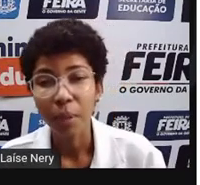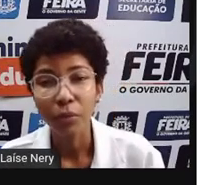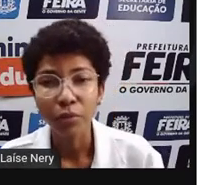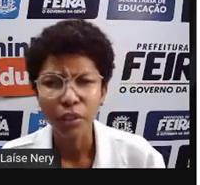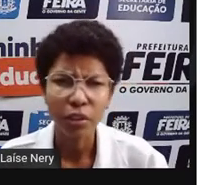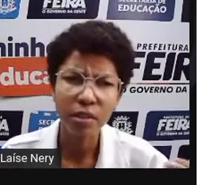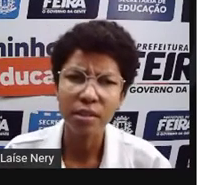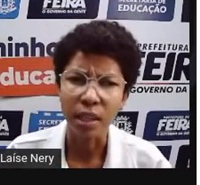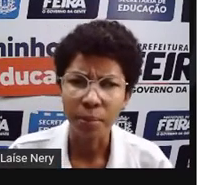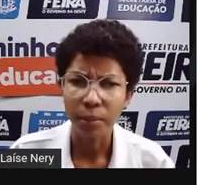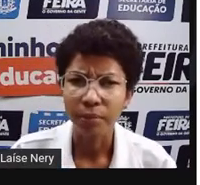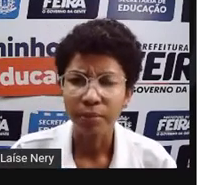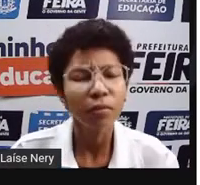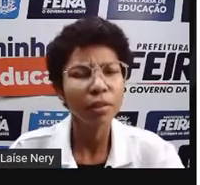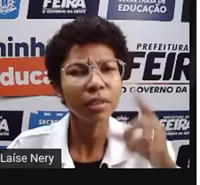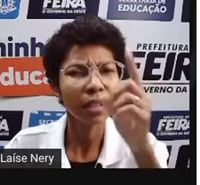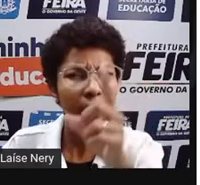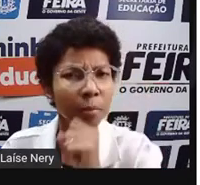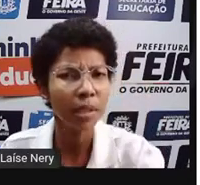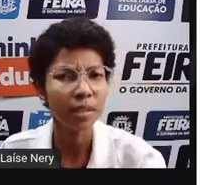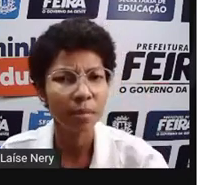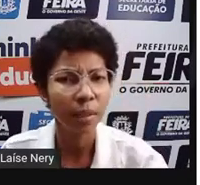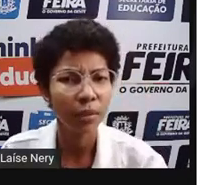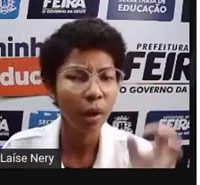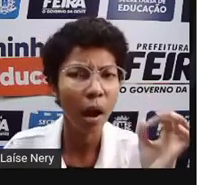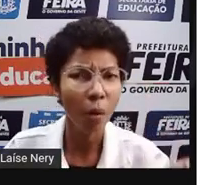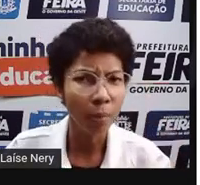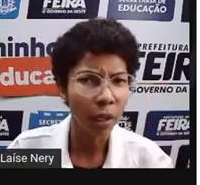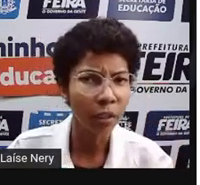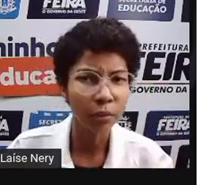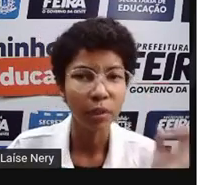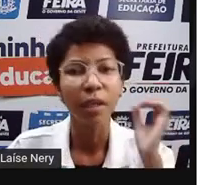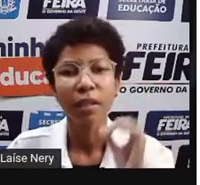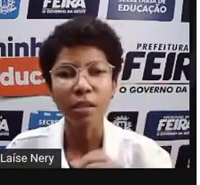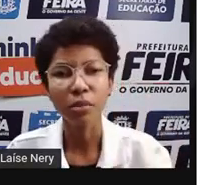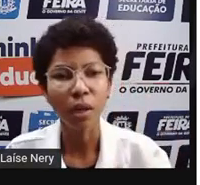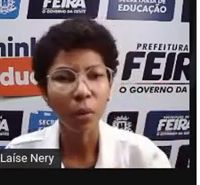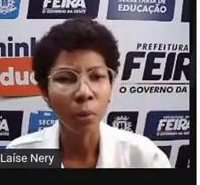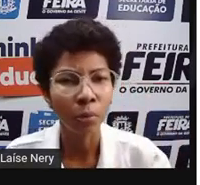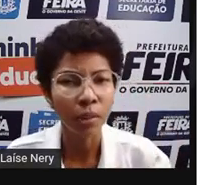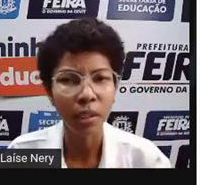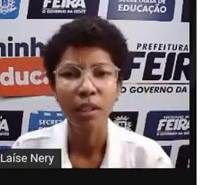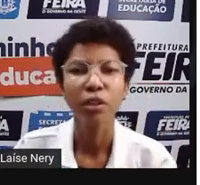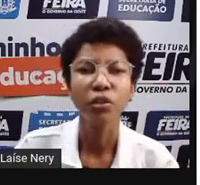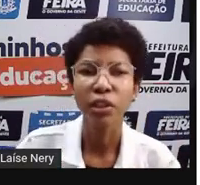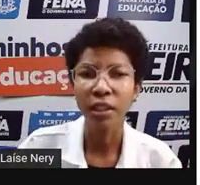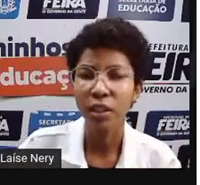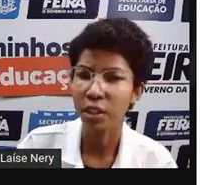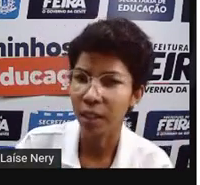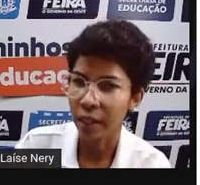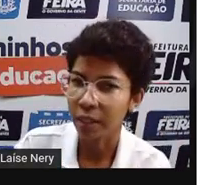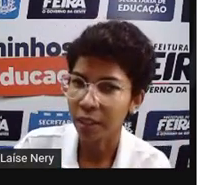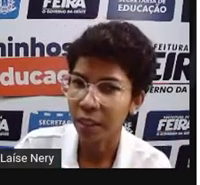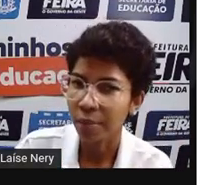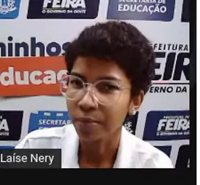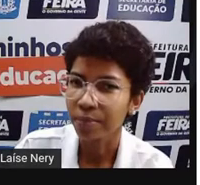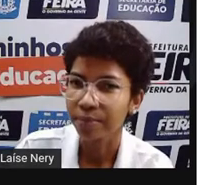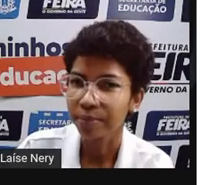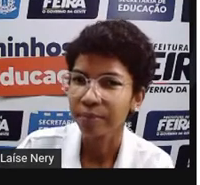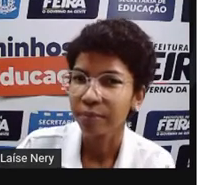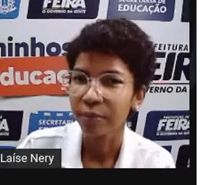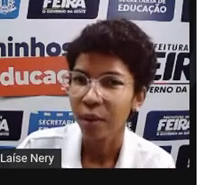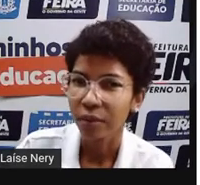aquelas perguntinhas de sempre. Você tem percebido aumento na sua conta de energia elétrica?